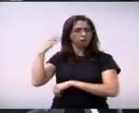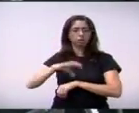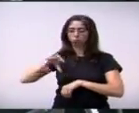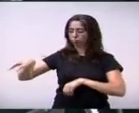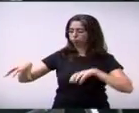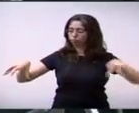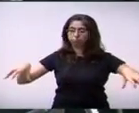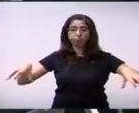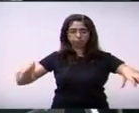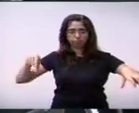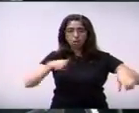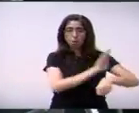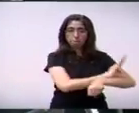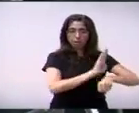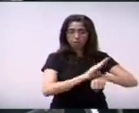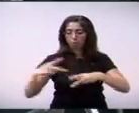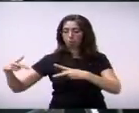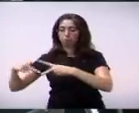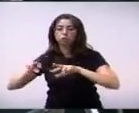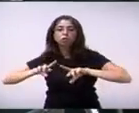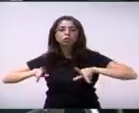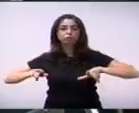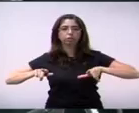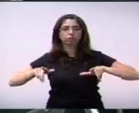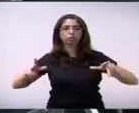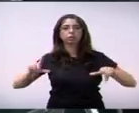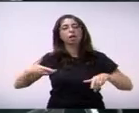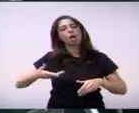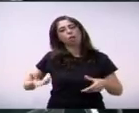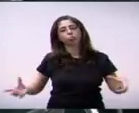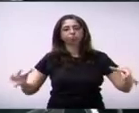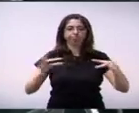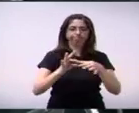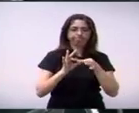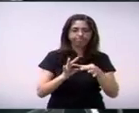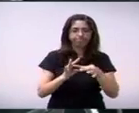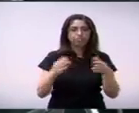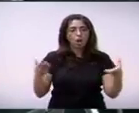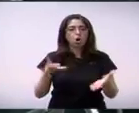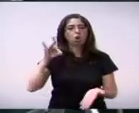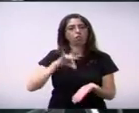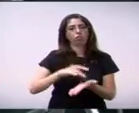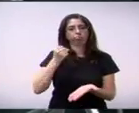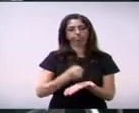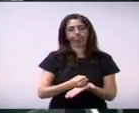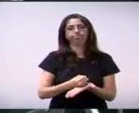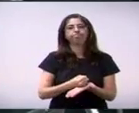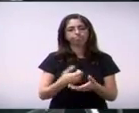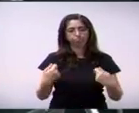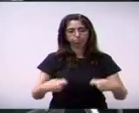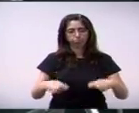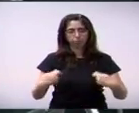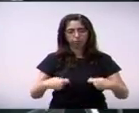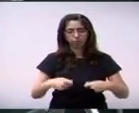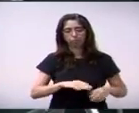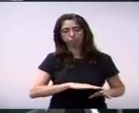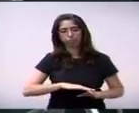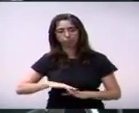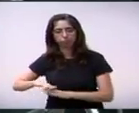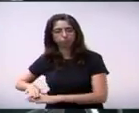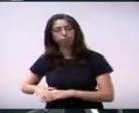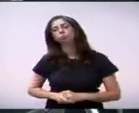anexação do bairro ao município de Paulínia. 221